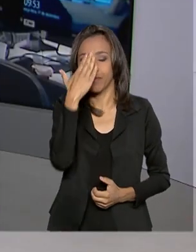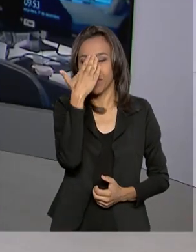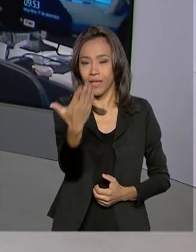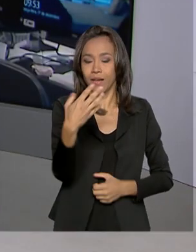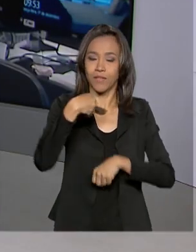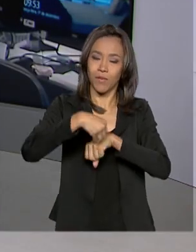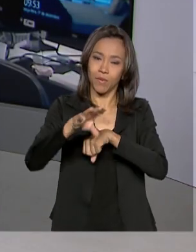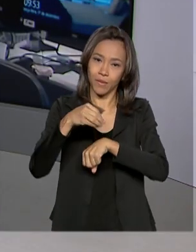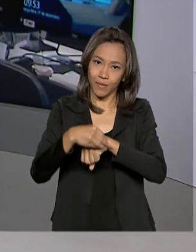informações ao vivo pra gente. Obrigada, pelas informações.